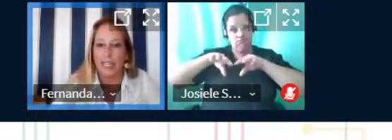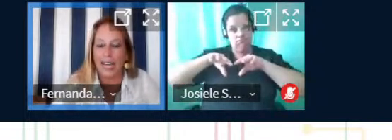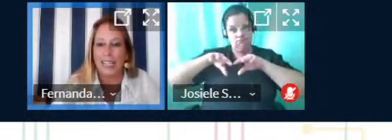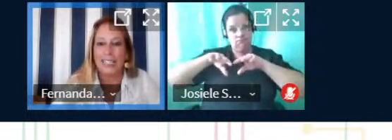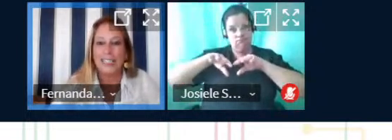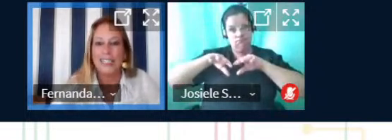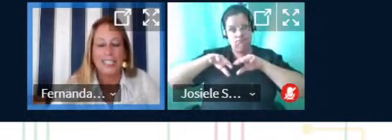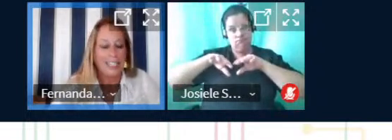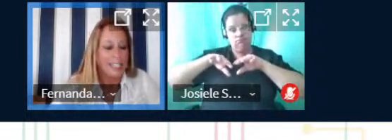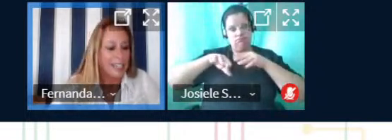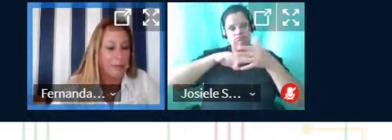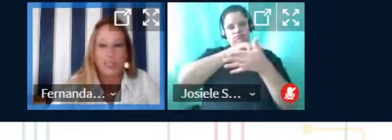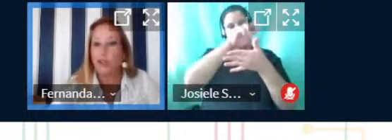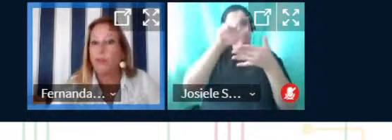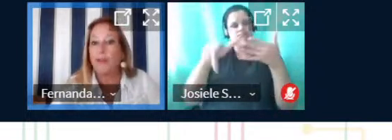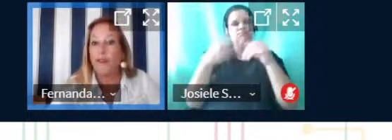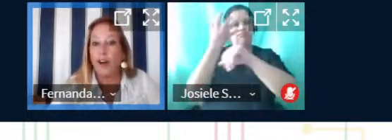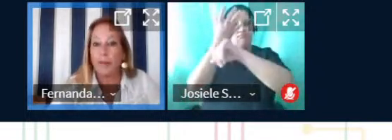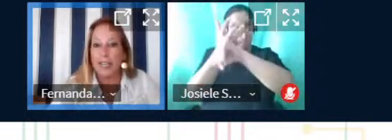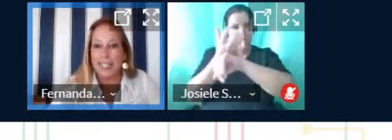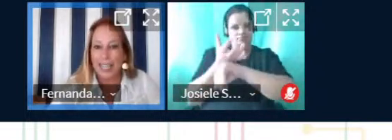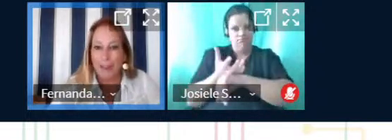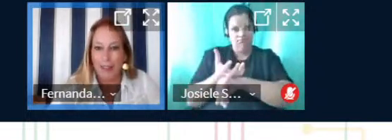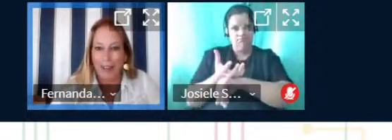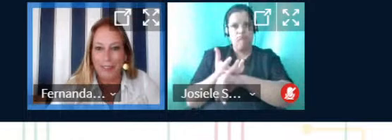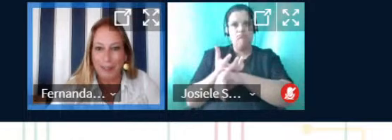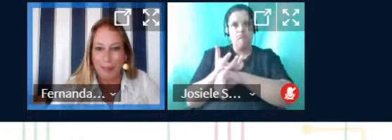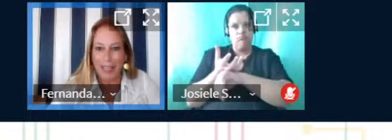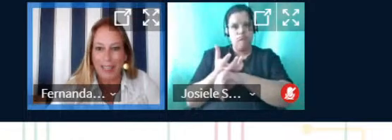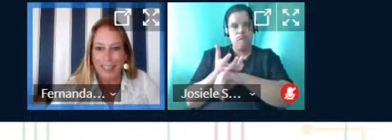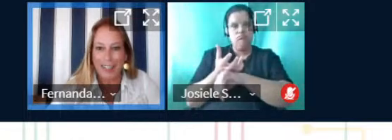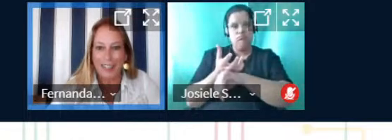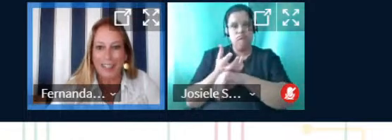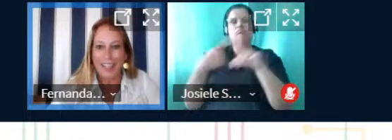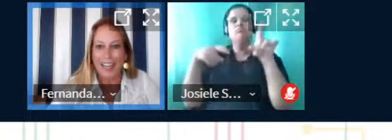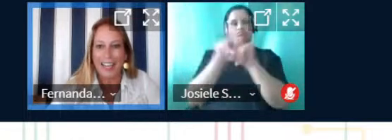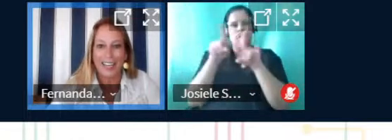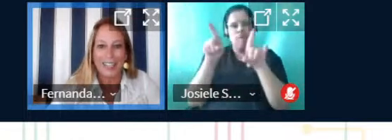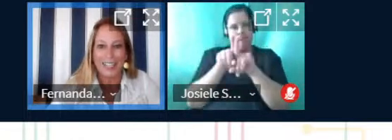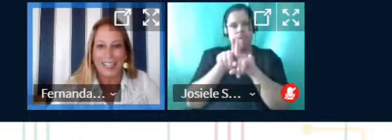multidisciplinar, mas de alguma forma eles se revelam também